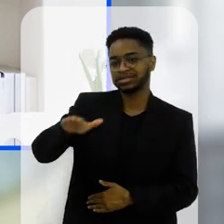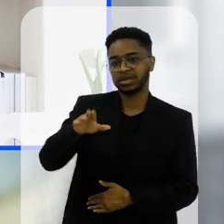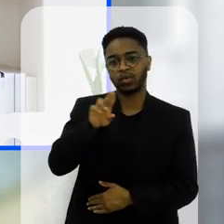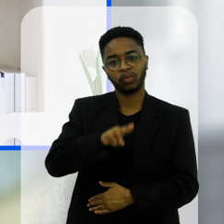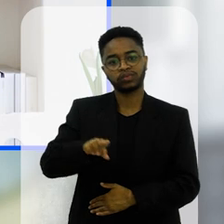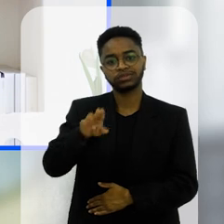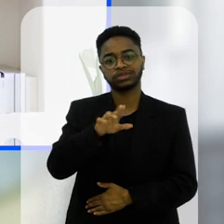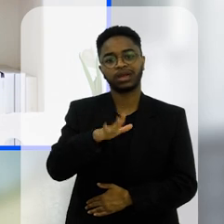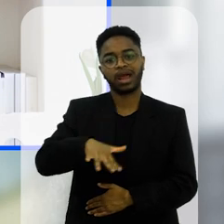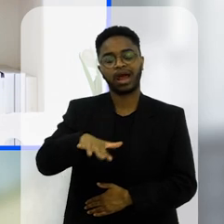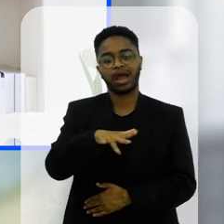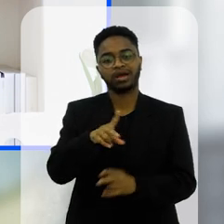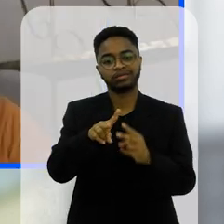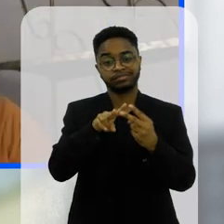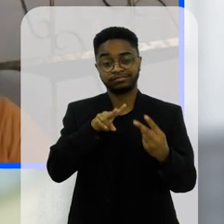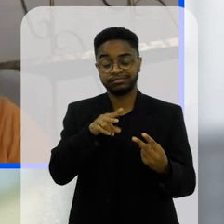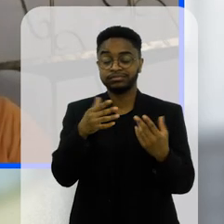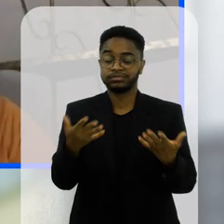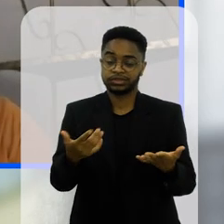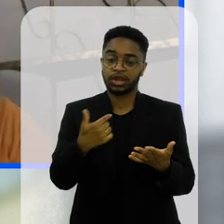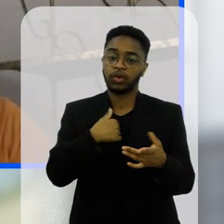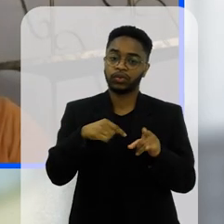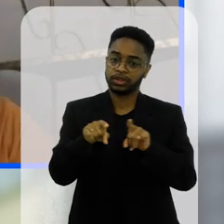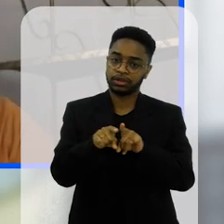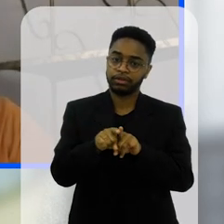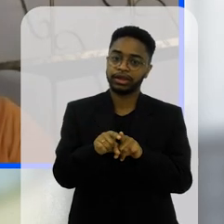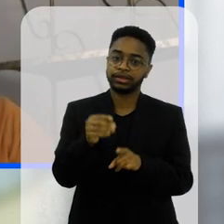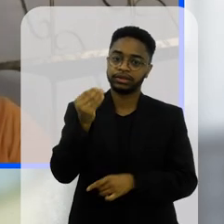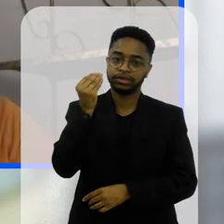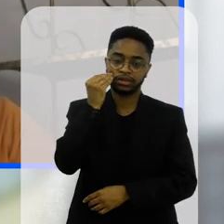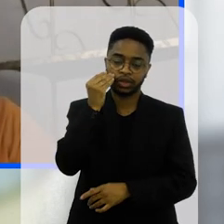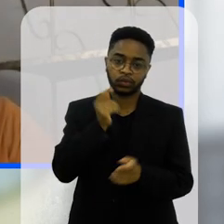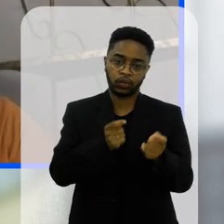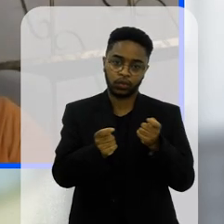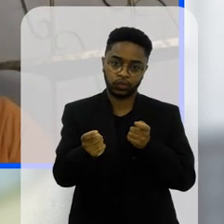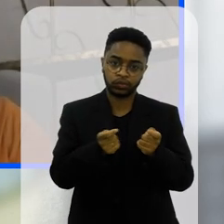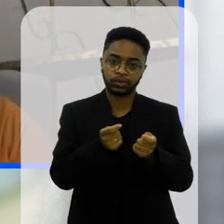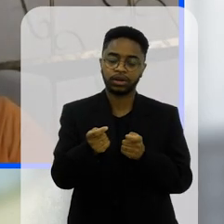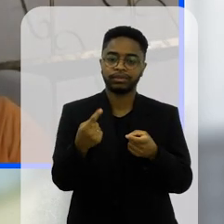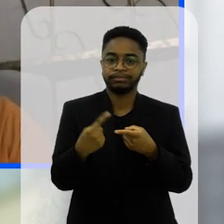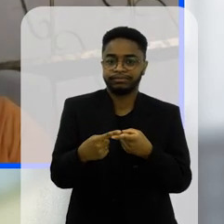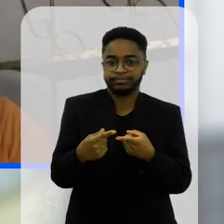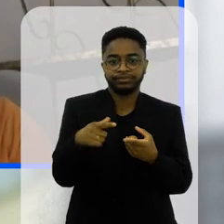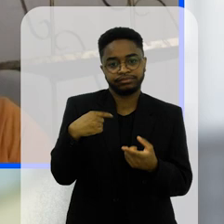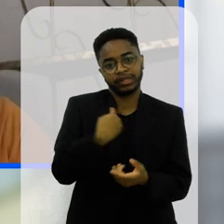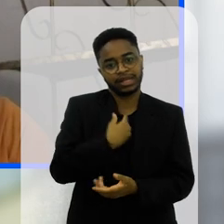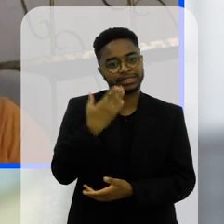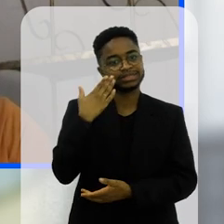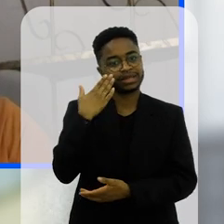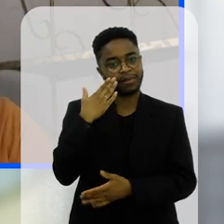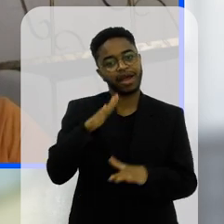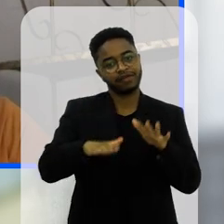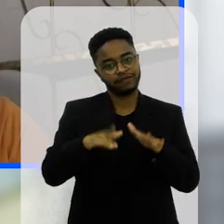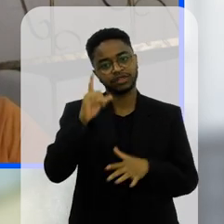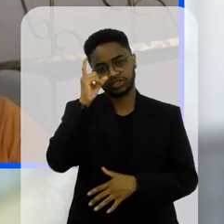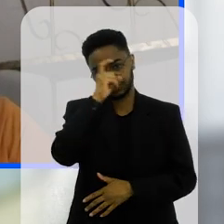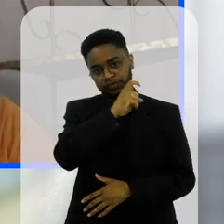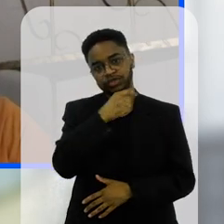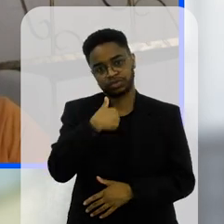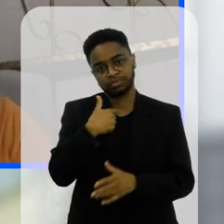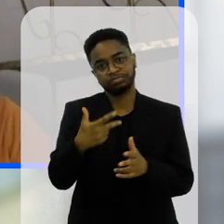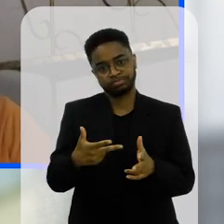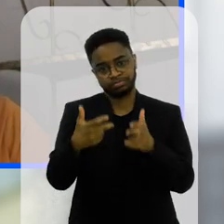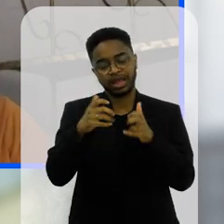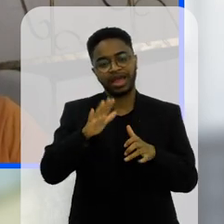crescendo nesse meio digital né então a gente também eu pelo menos procuro controlar um pouquinho a gente sabe que tem hora que é